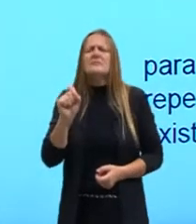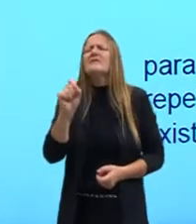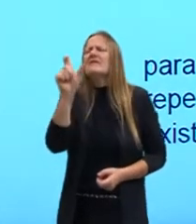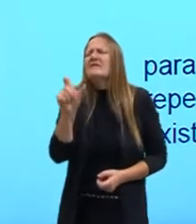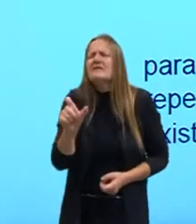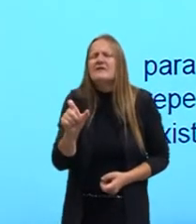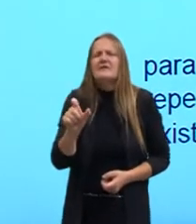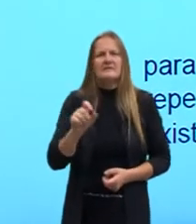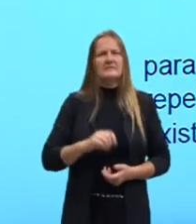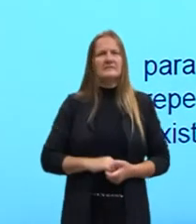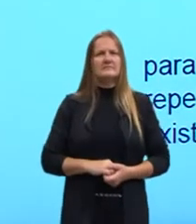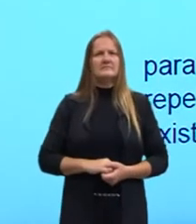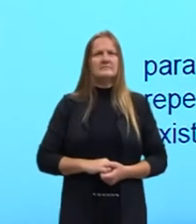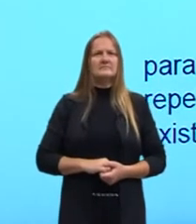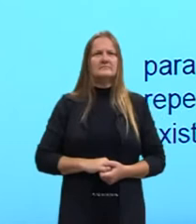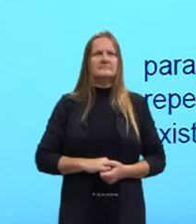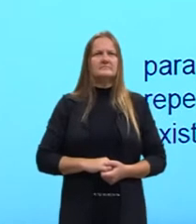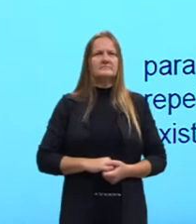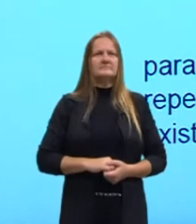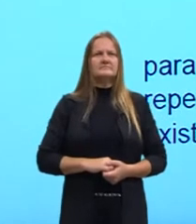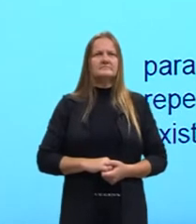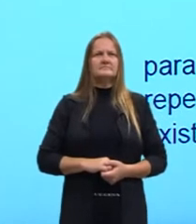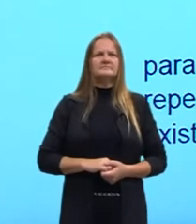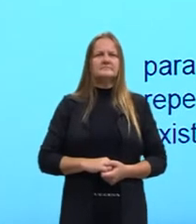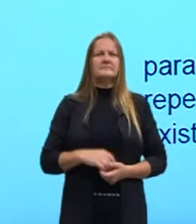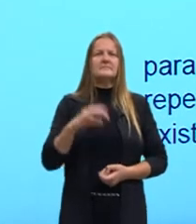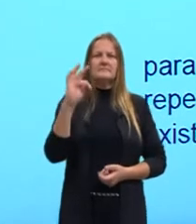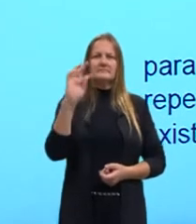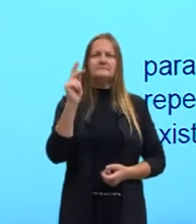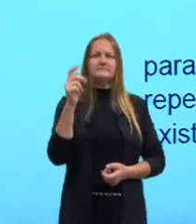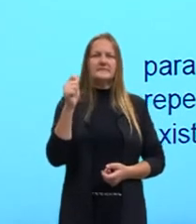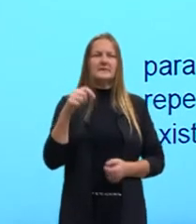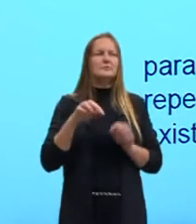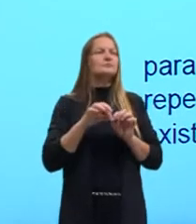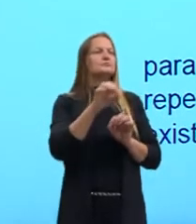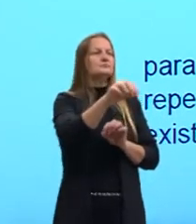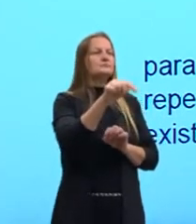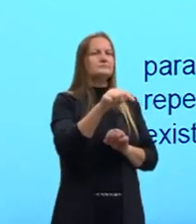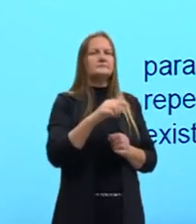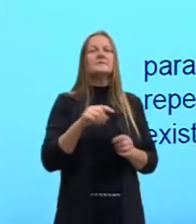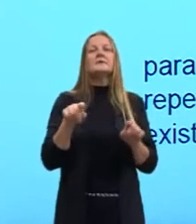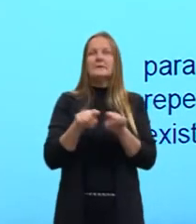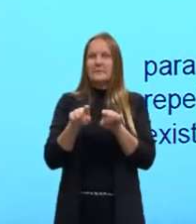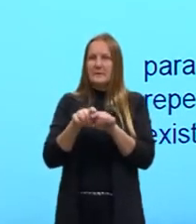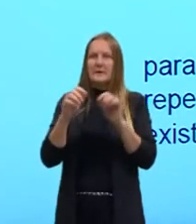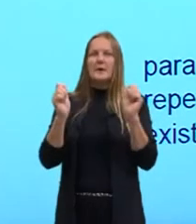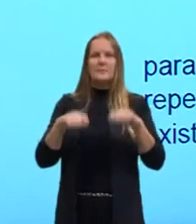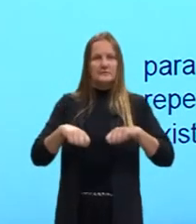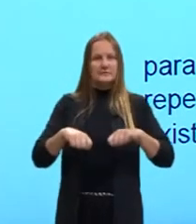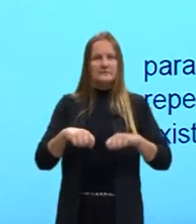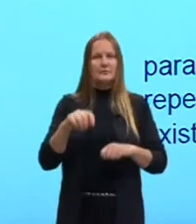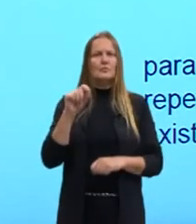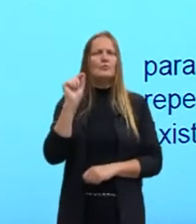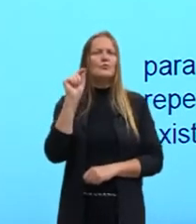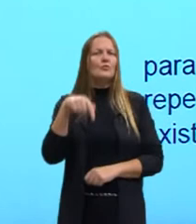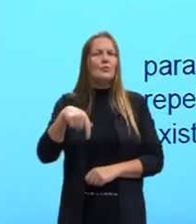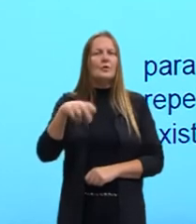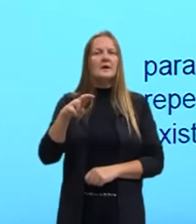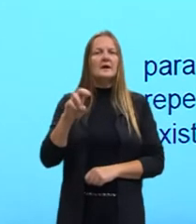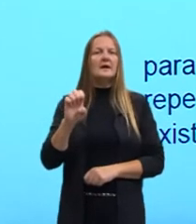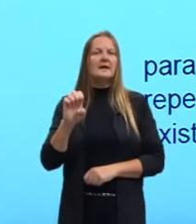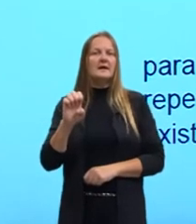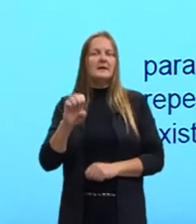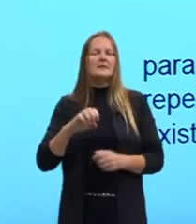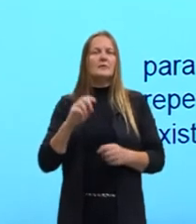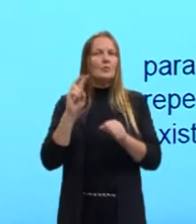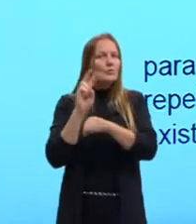That. Já havia falado, aquele, aquela. Mas também pode ser o pronome que. Muito